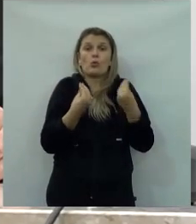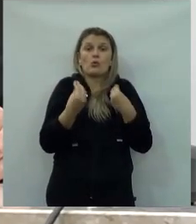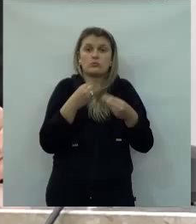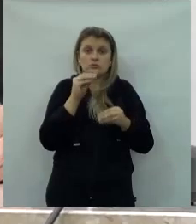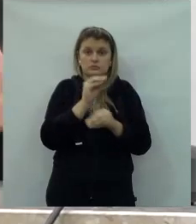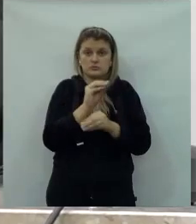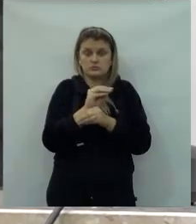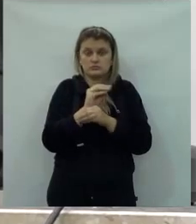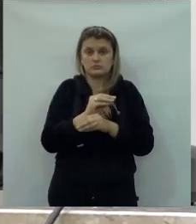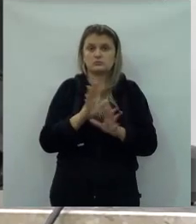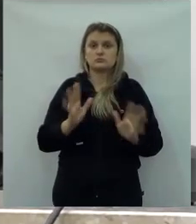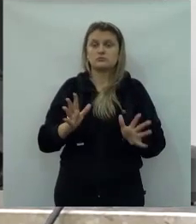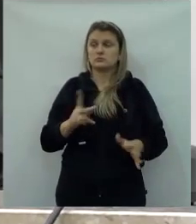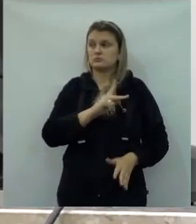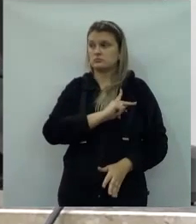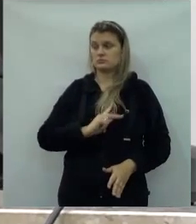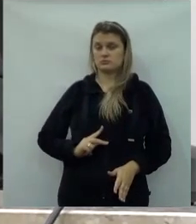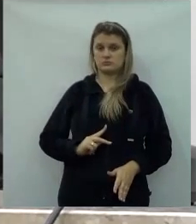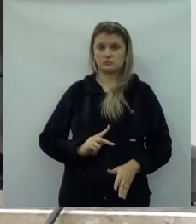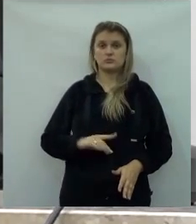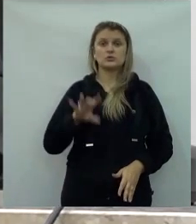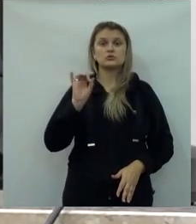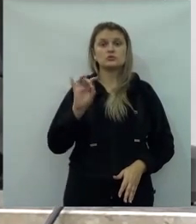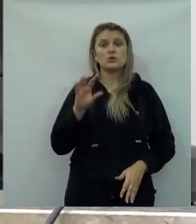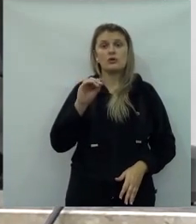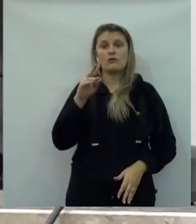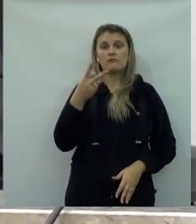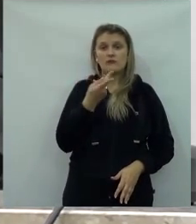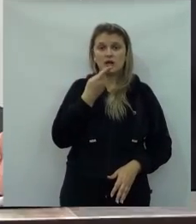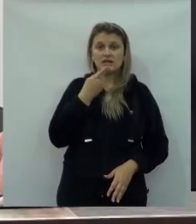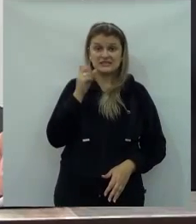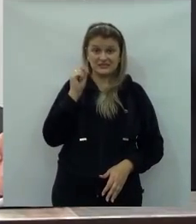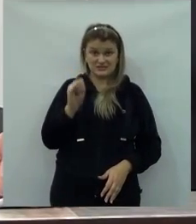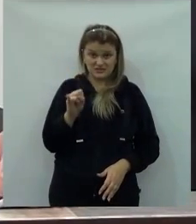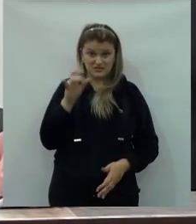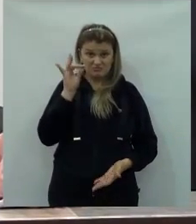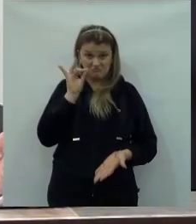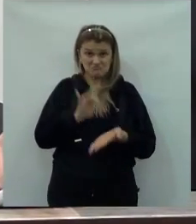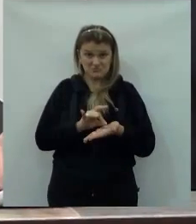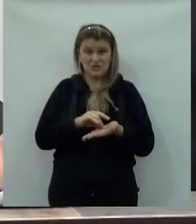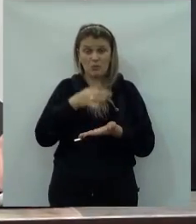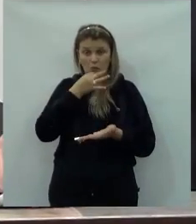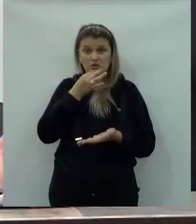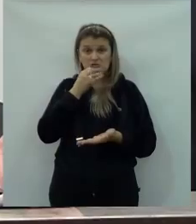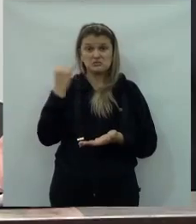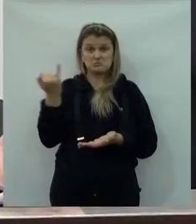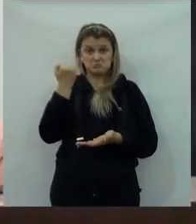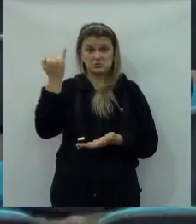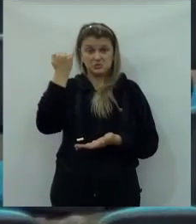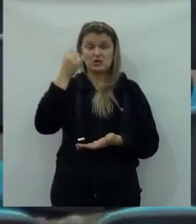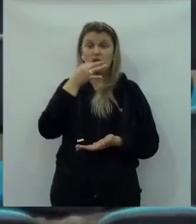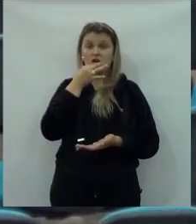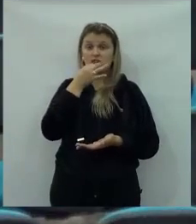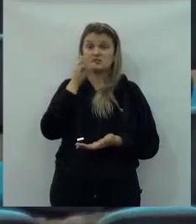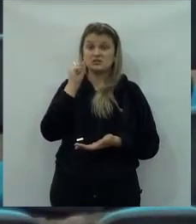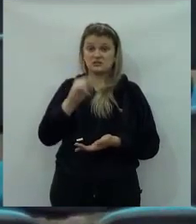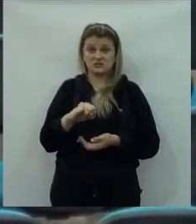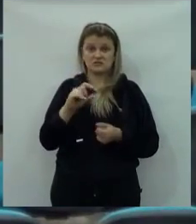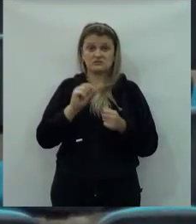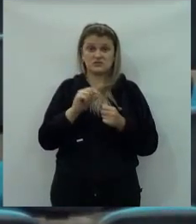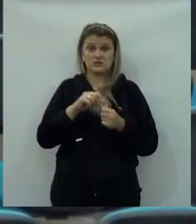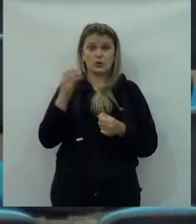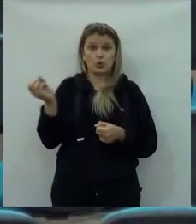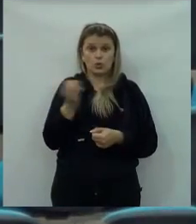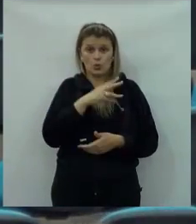sair, é essa mesma saída para o bairro São Bernardo. Uma parte, senhor presidente. Só para salientar, quando o senhor fala, realmente,